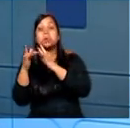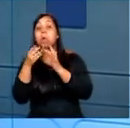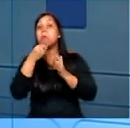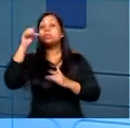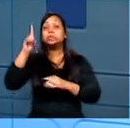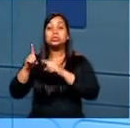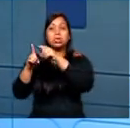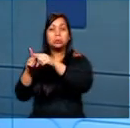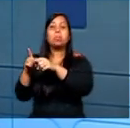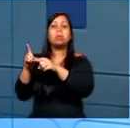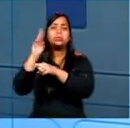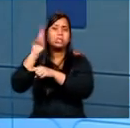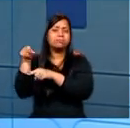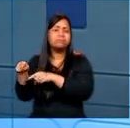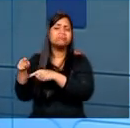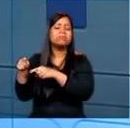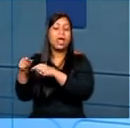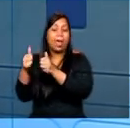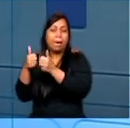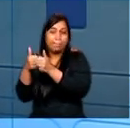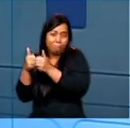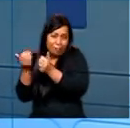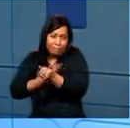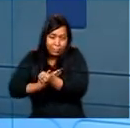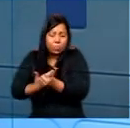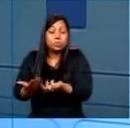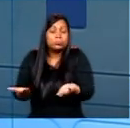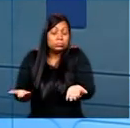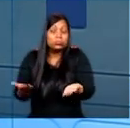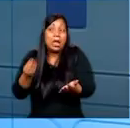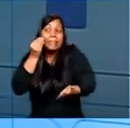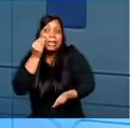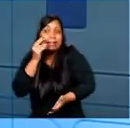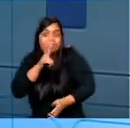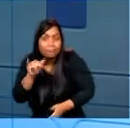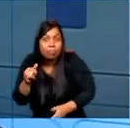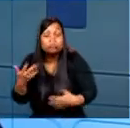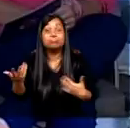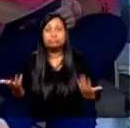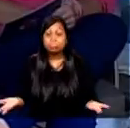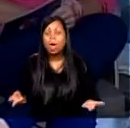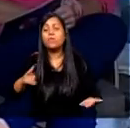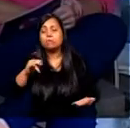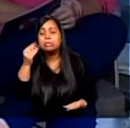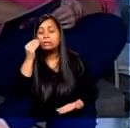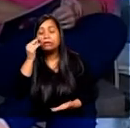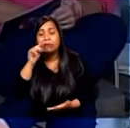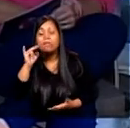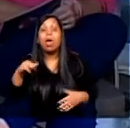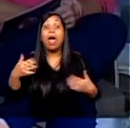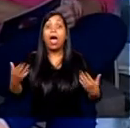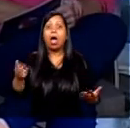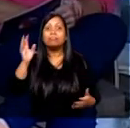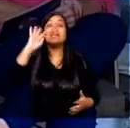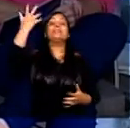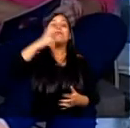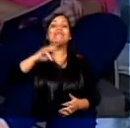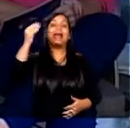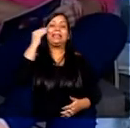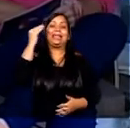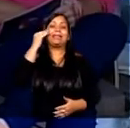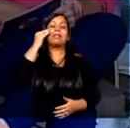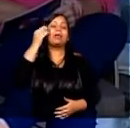diretor, que na verdade era próximo, e, ah, vamos tentar. Então, vamos tentar, e a gente resolveu tentar e deu